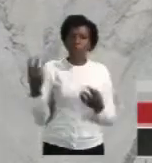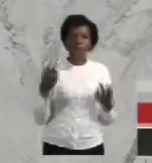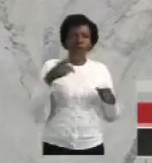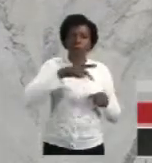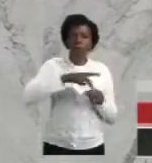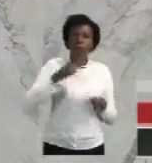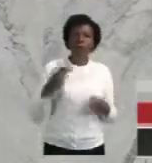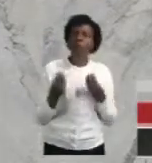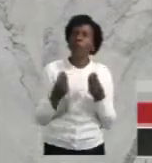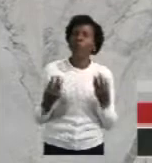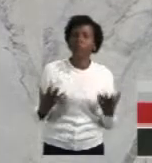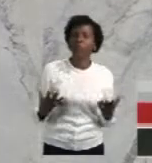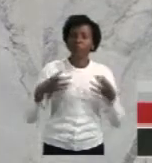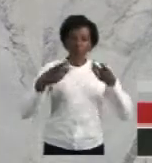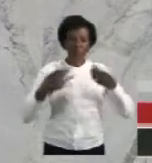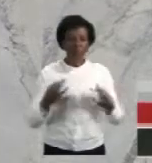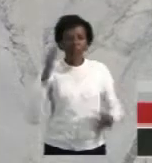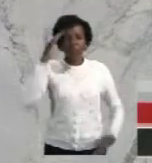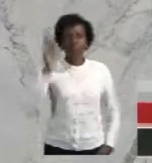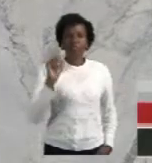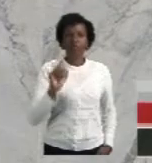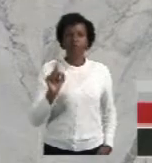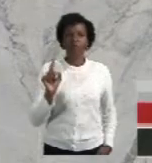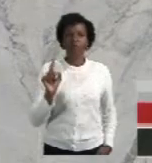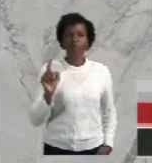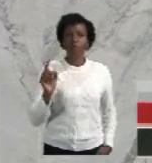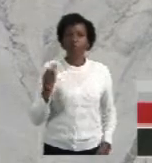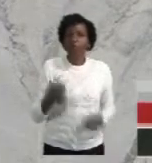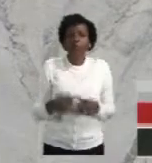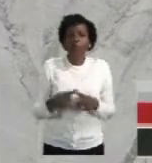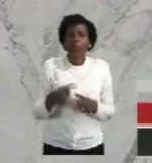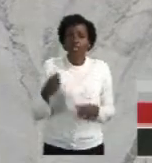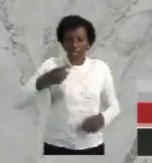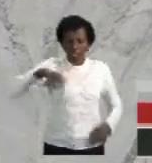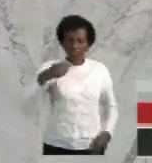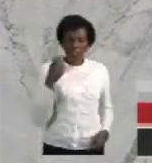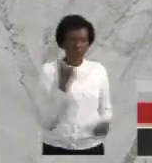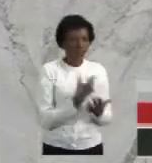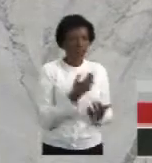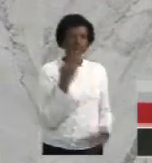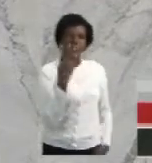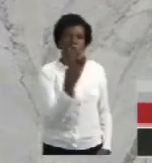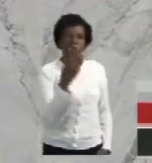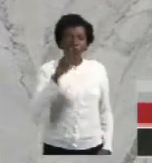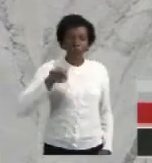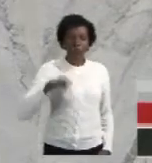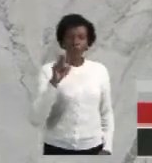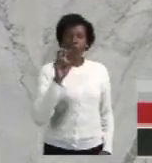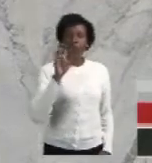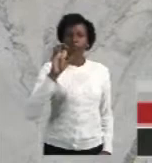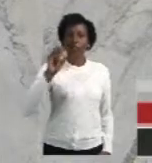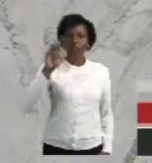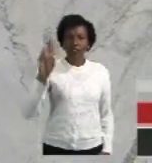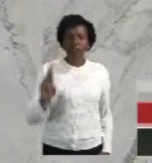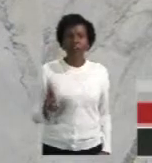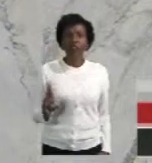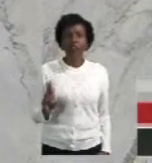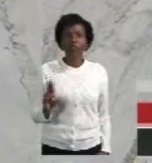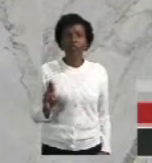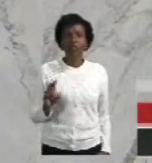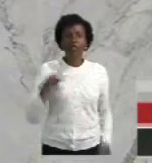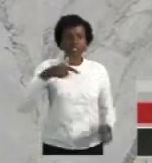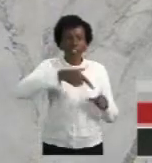isso? Me explica, eu não entendo isso. Como é que a gente pode pagar R$,50 o preço do combustível?